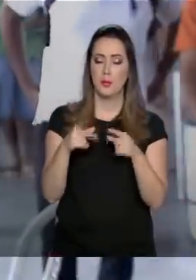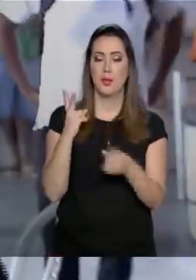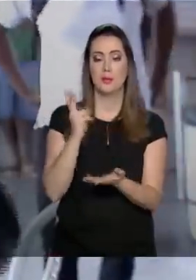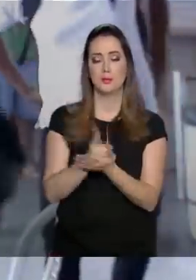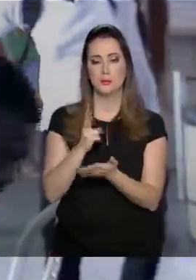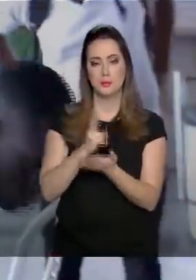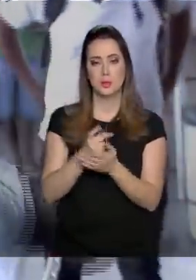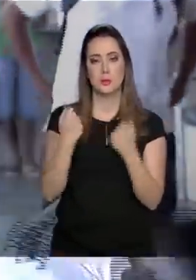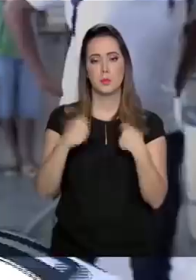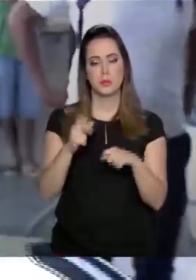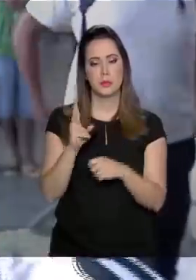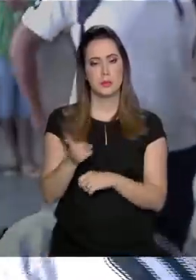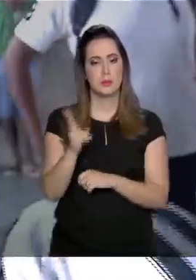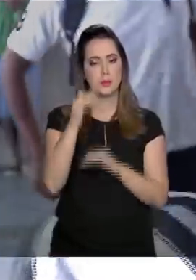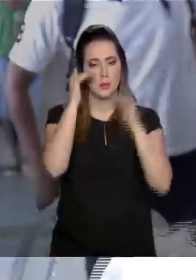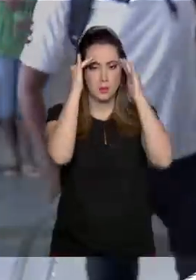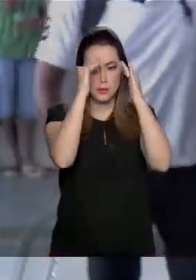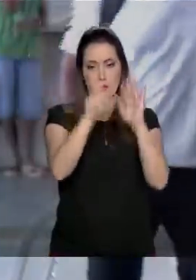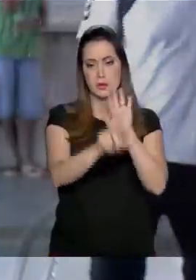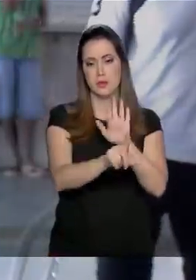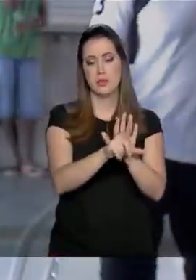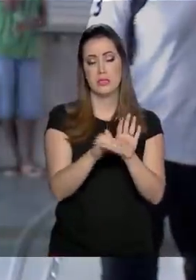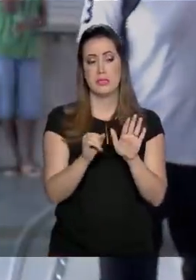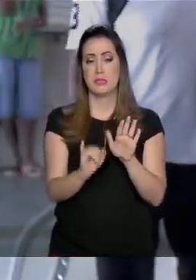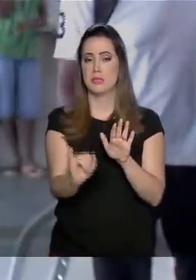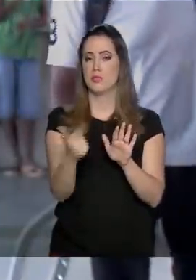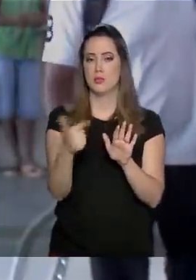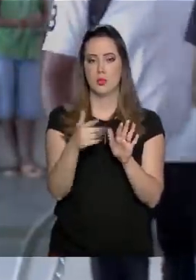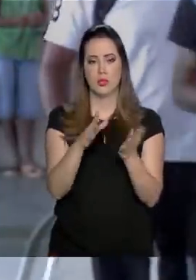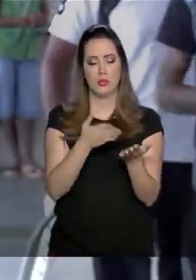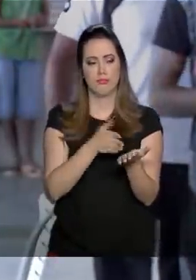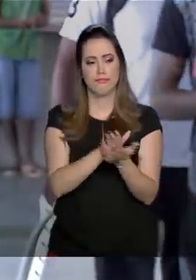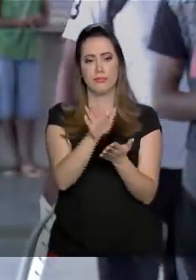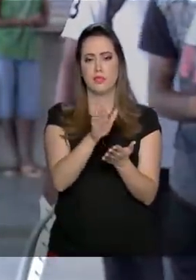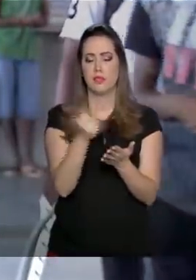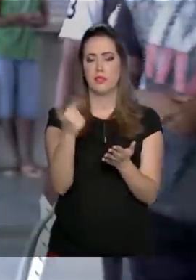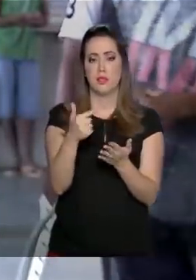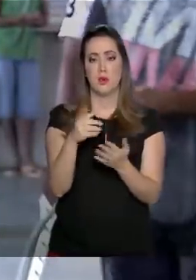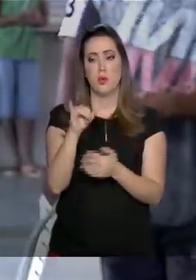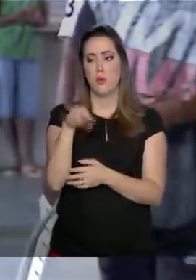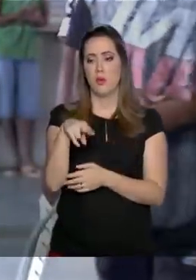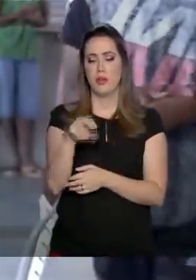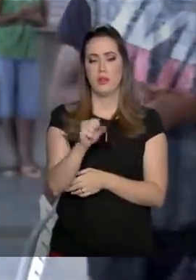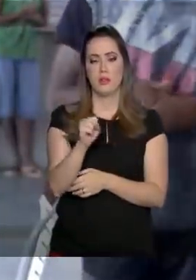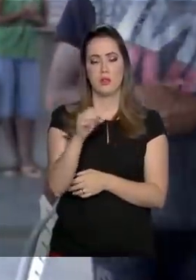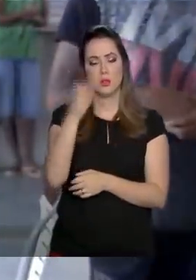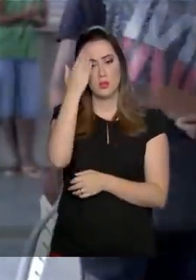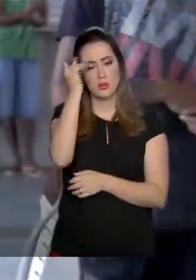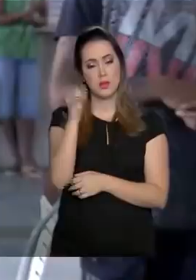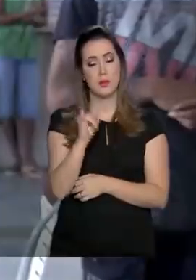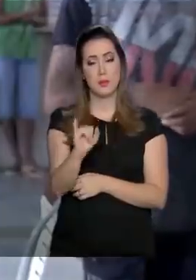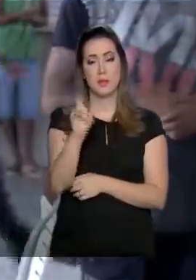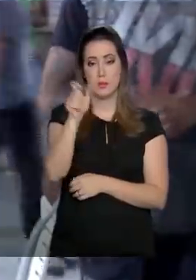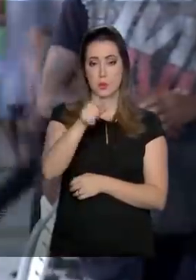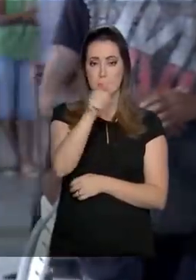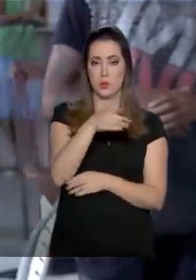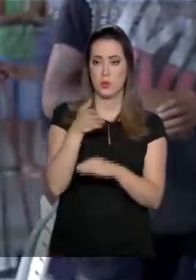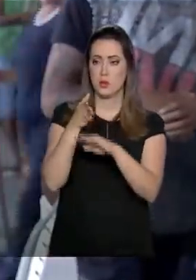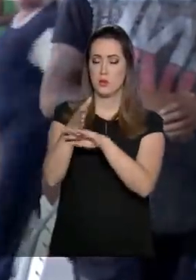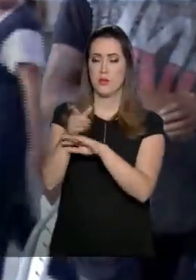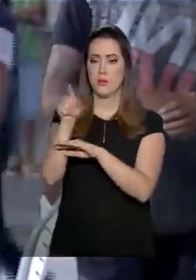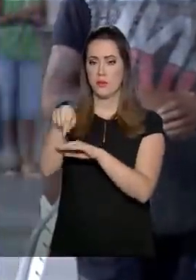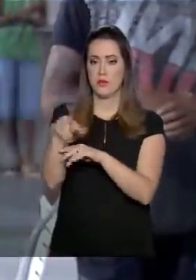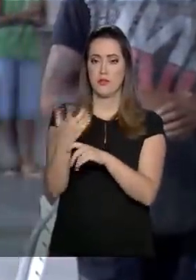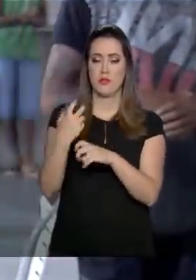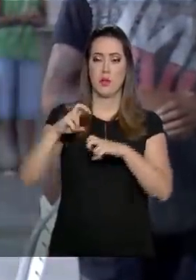uma obrigação legal. Quando essa guia não é preenchida, o INSS só fica sabendo do acidente do trabalhador quando ele é encaminhado para a